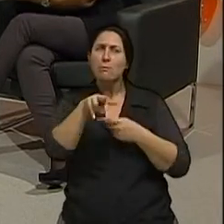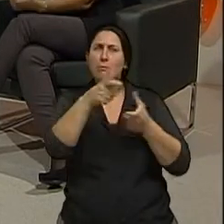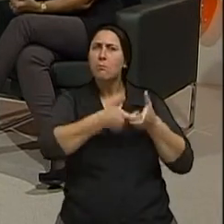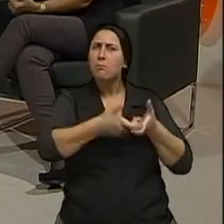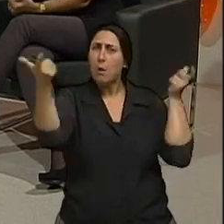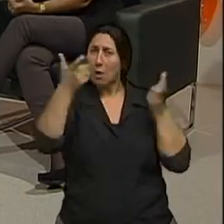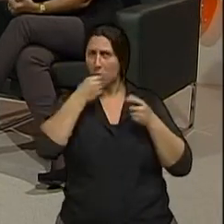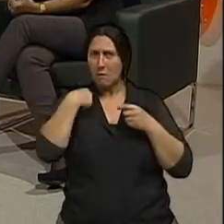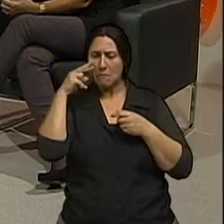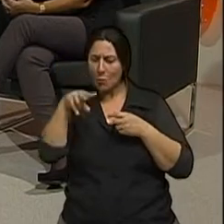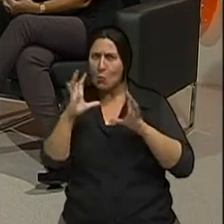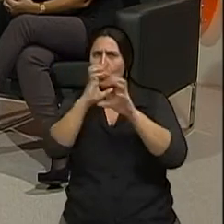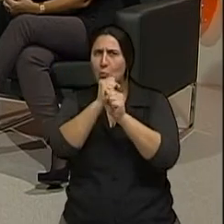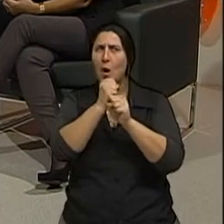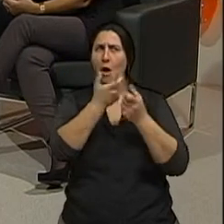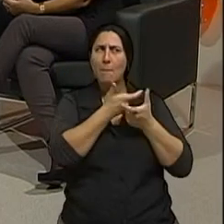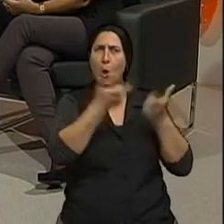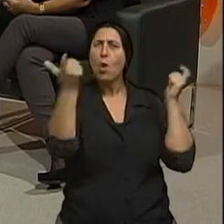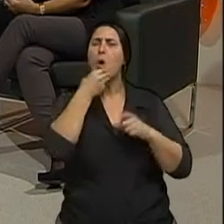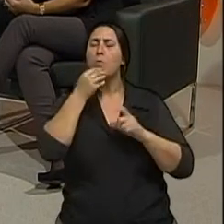maior nos homens pelo dado da abertura do programa?